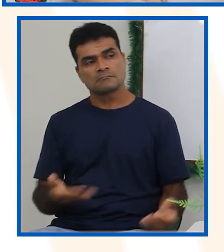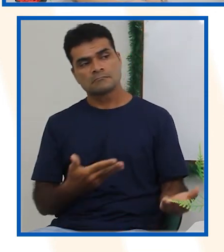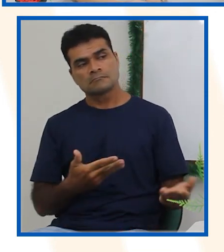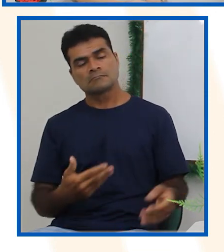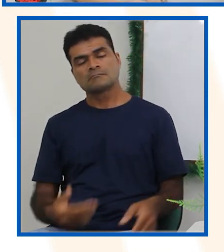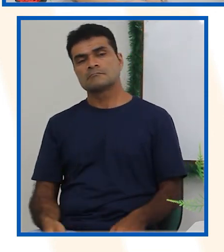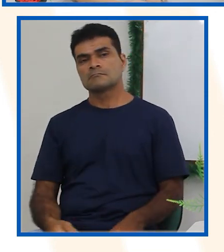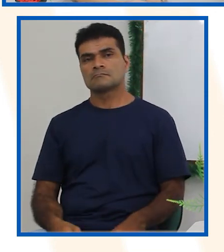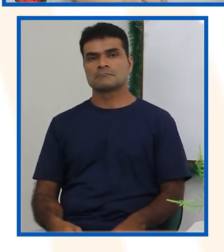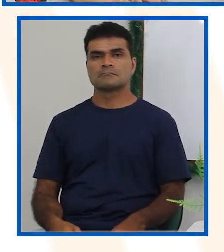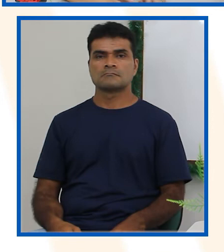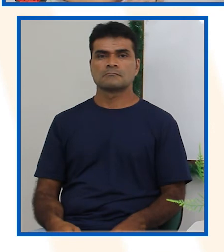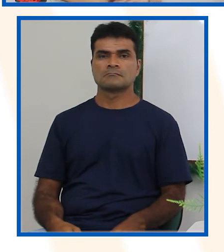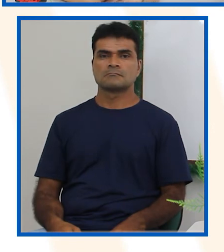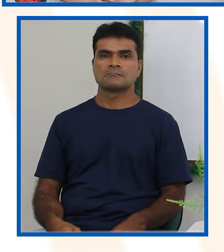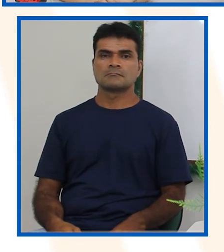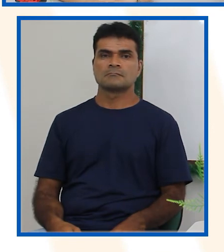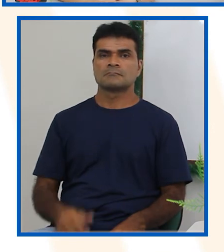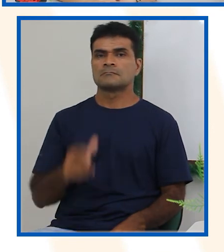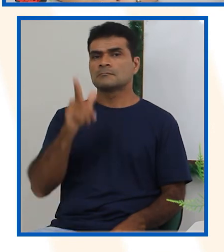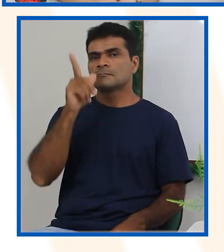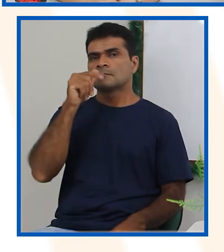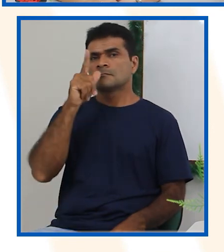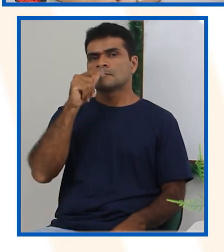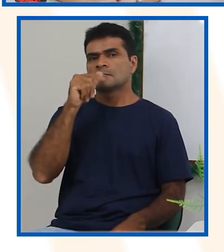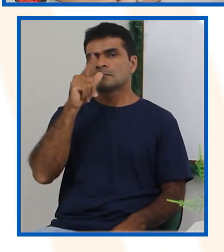Ficar sem beber água por um ano.